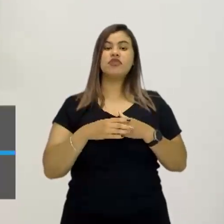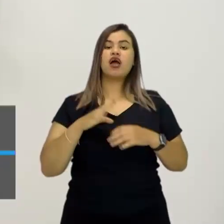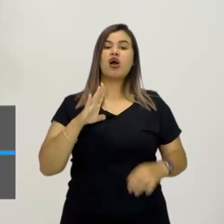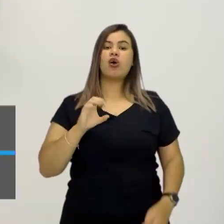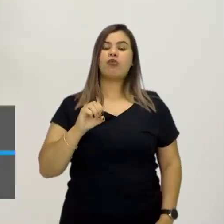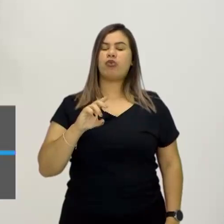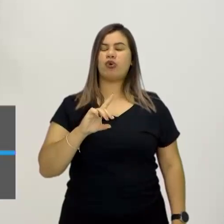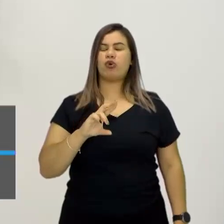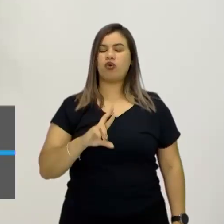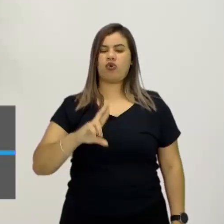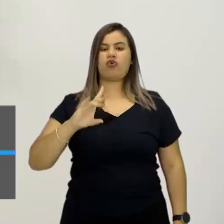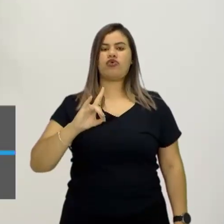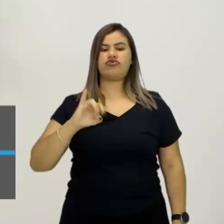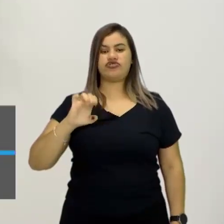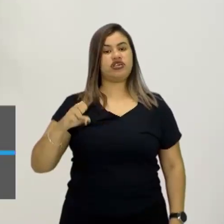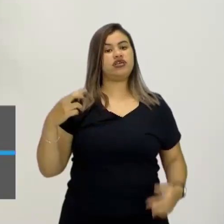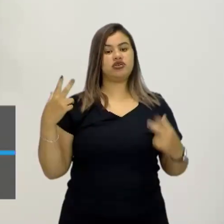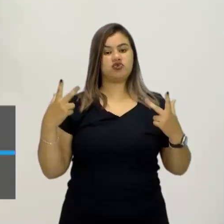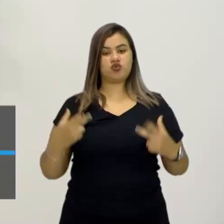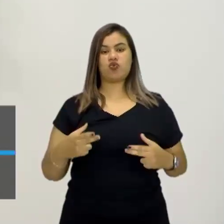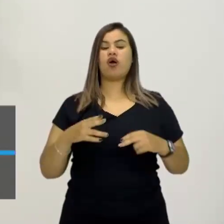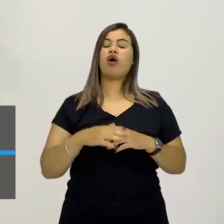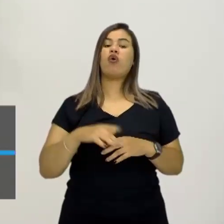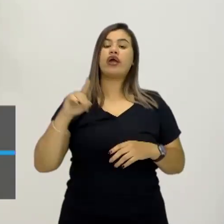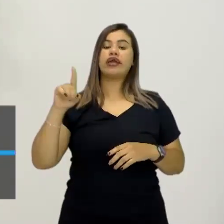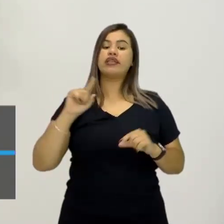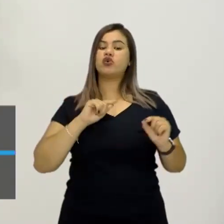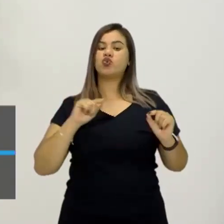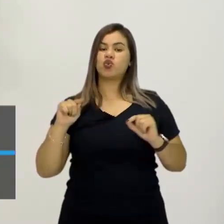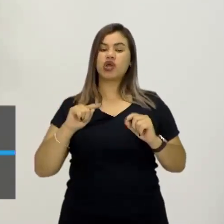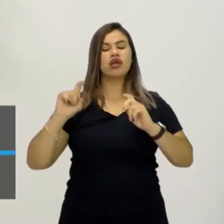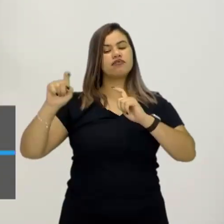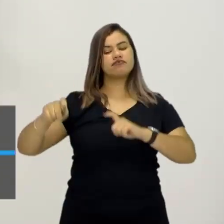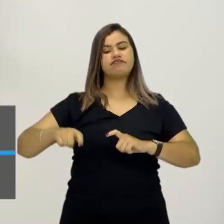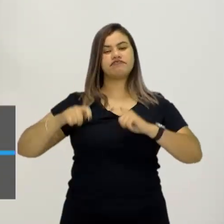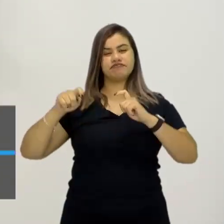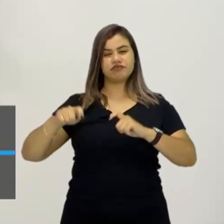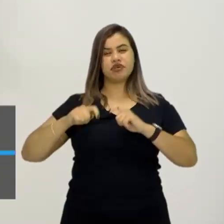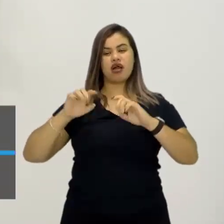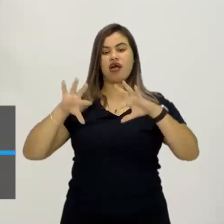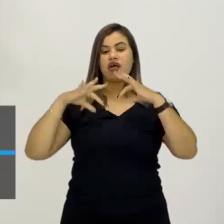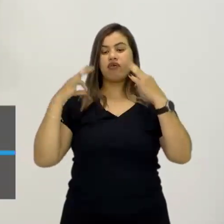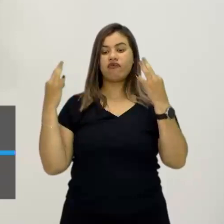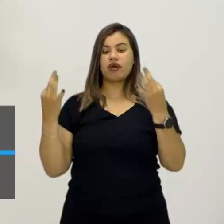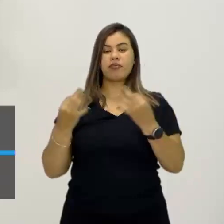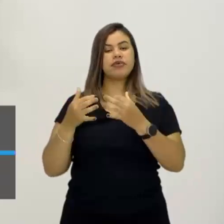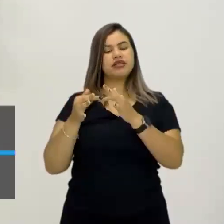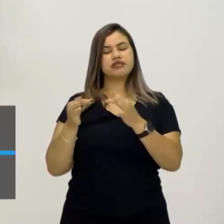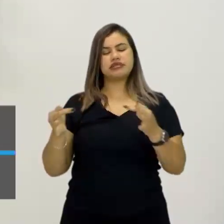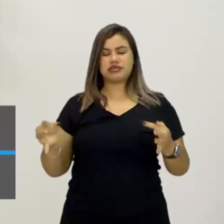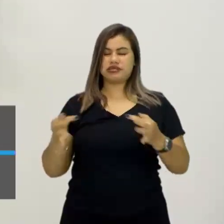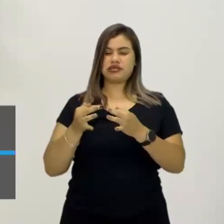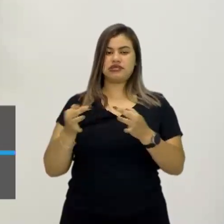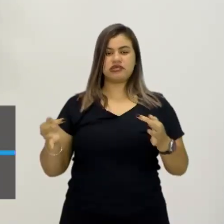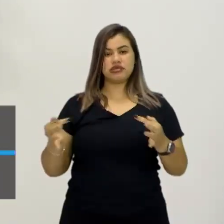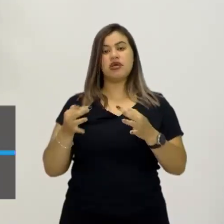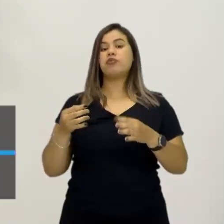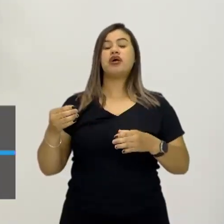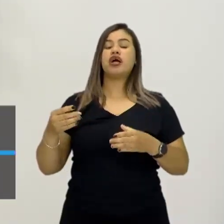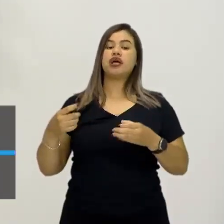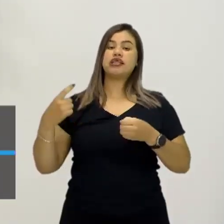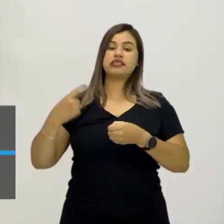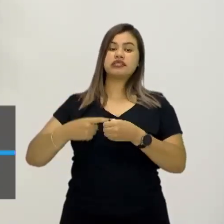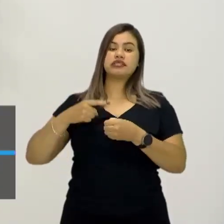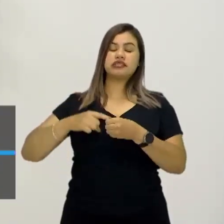vítima disso também, porque ele era uma pessoa que vivia no campo, a família dele é uma família bem simples, lá do interior da França.